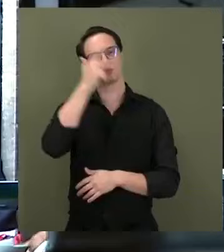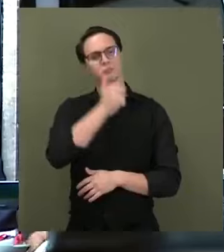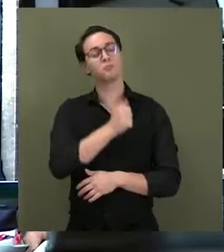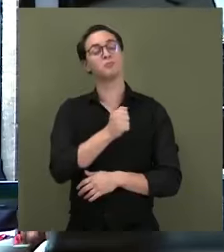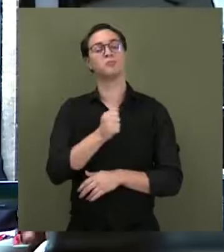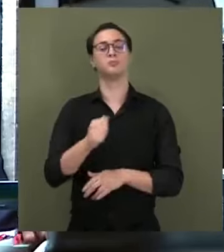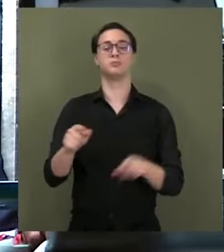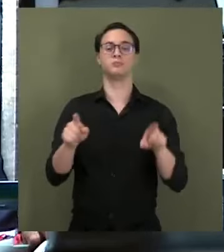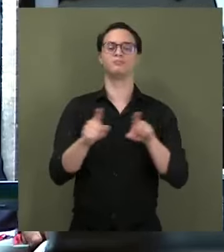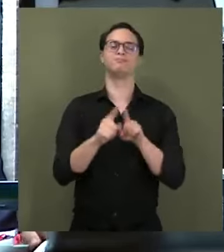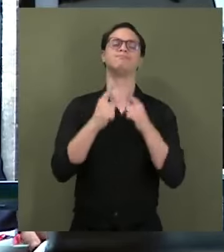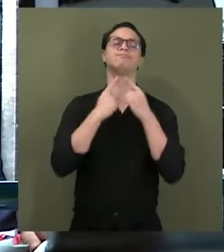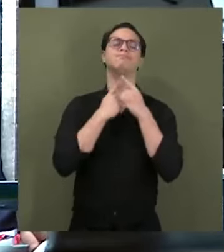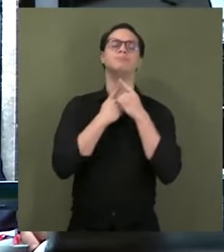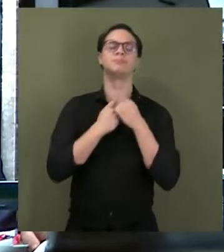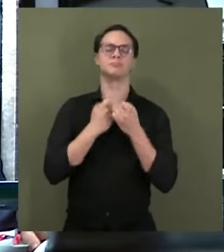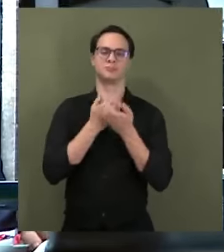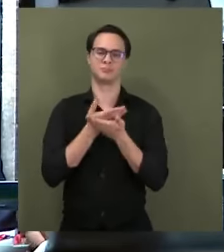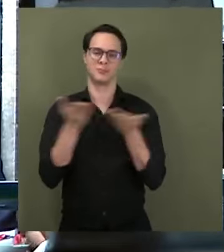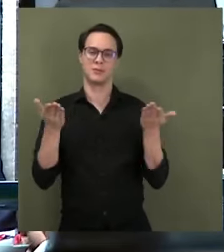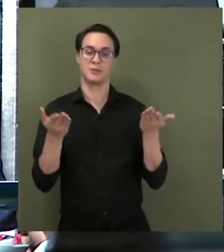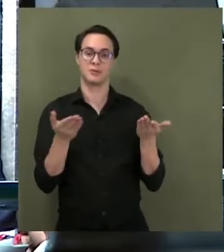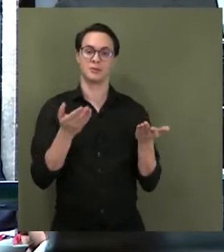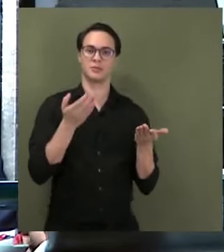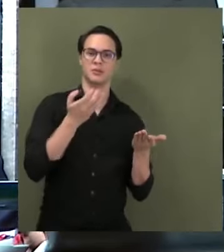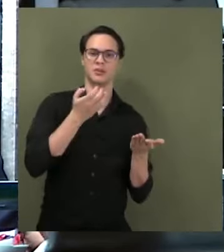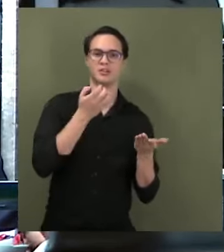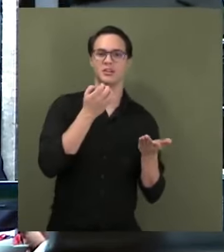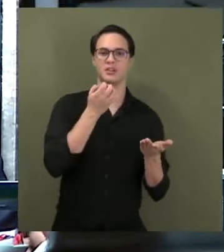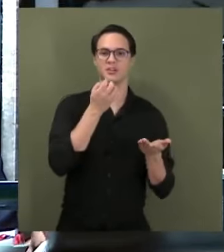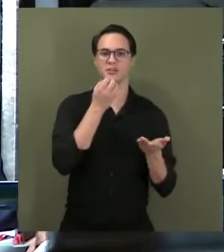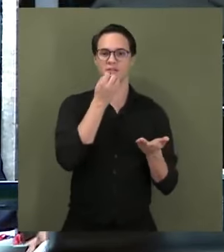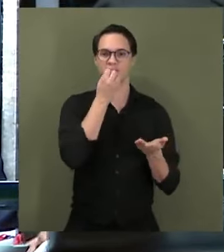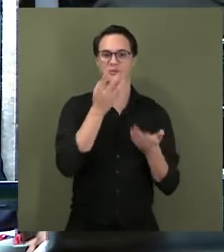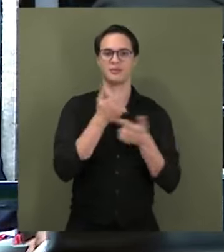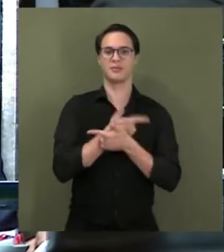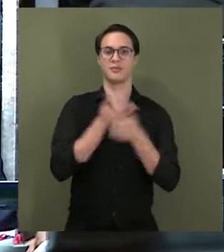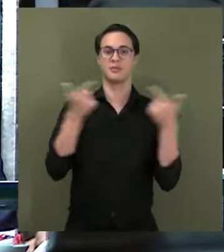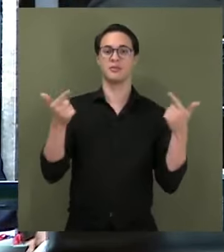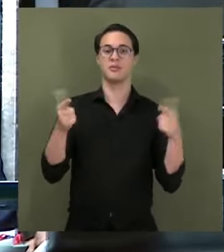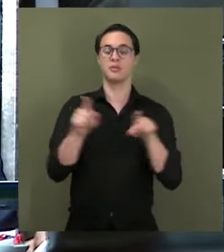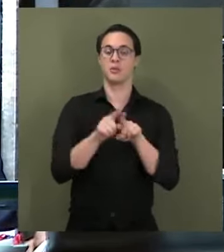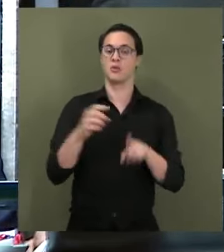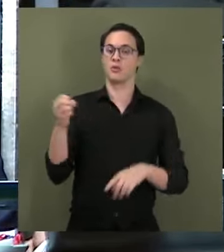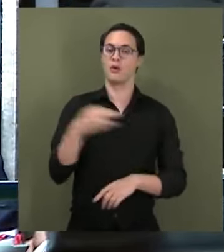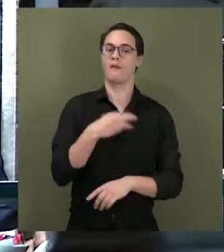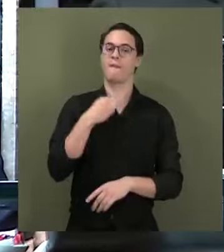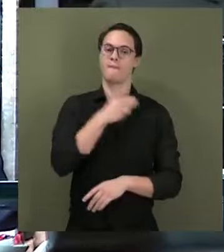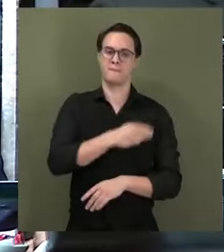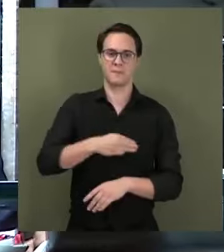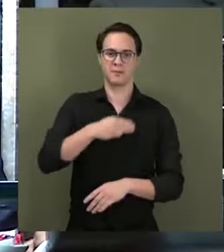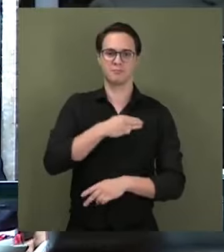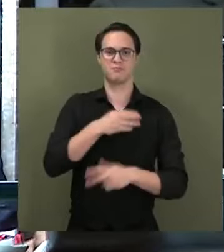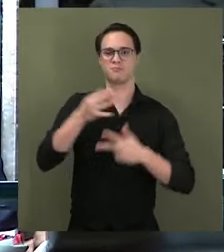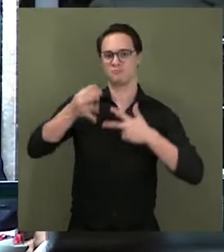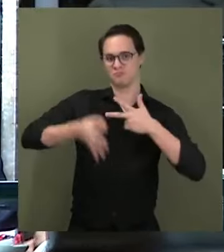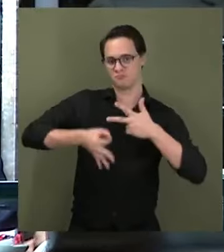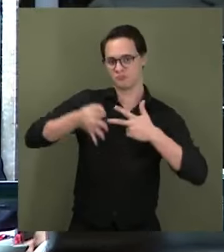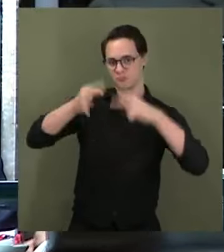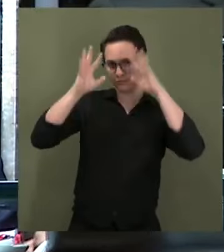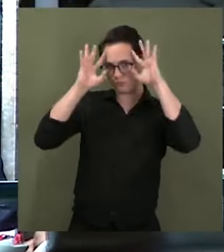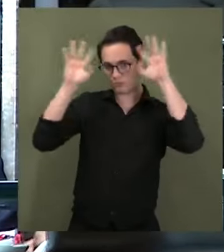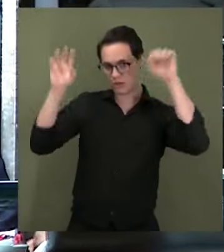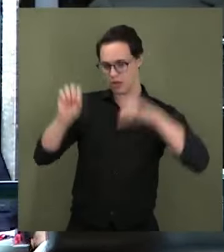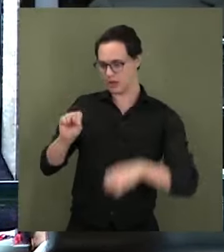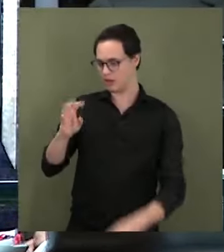Federal, desejar-lhe muito boa sorte nessa nova missão no âmbito do Supremo Tribunal Federal